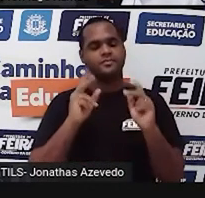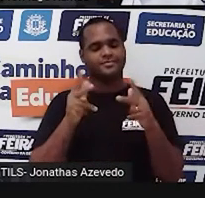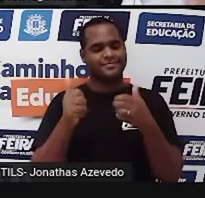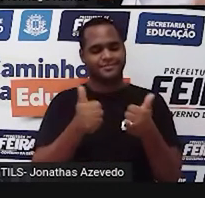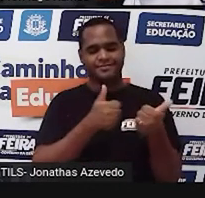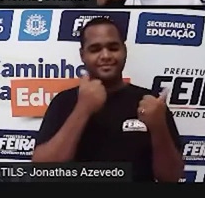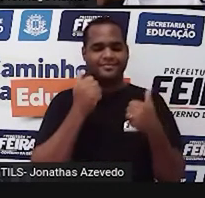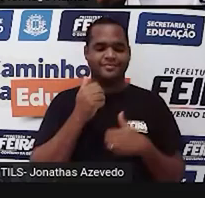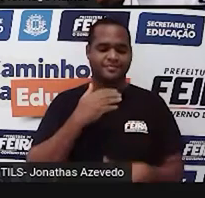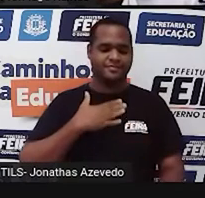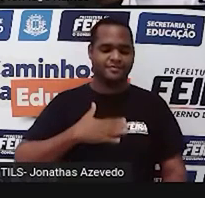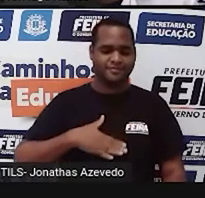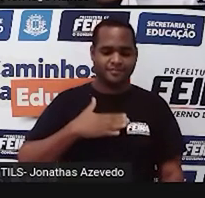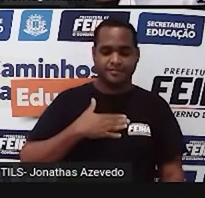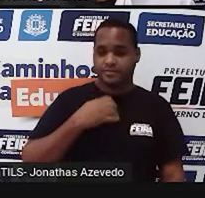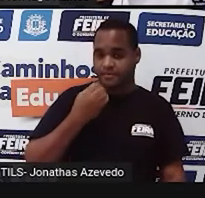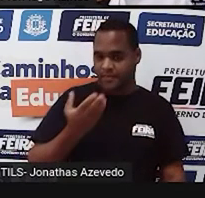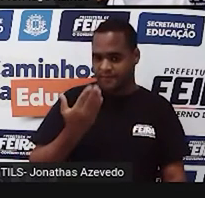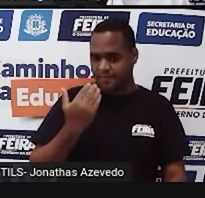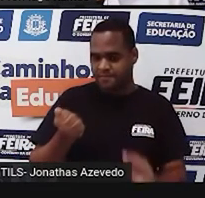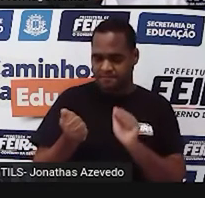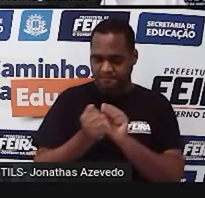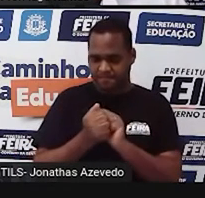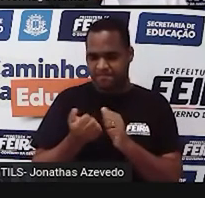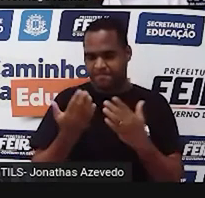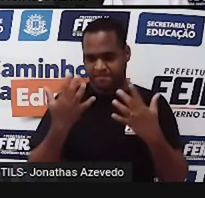Vamos lá? Vem comigo, olha só.